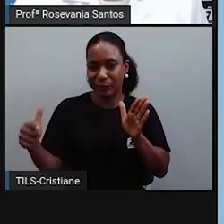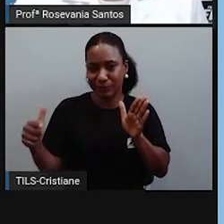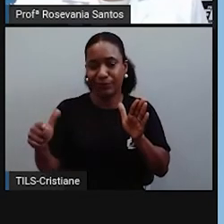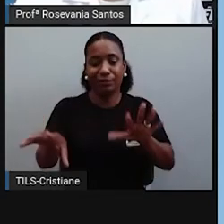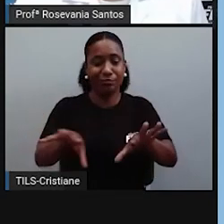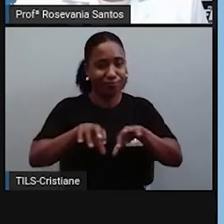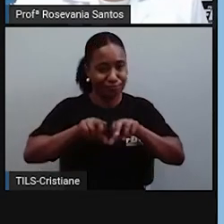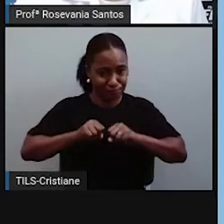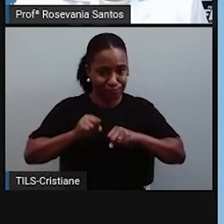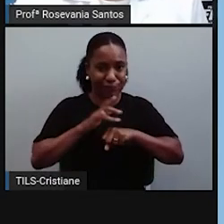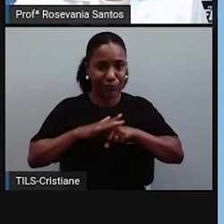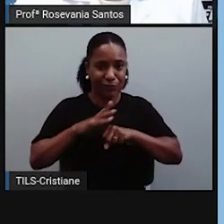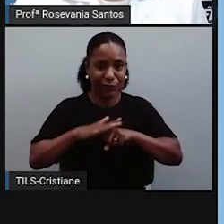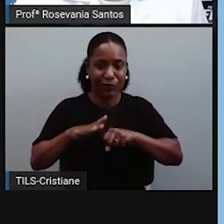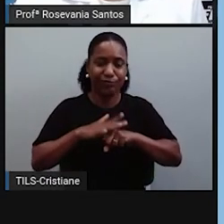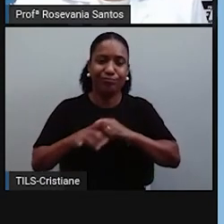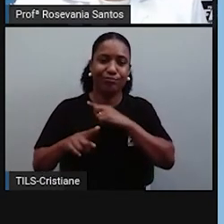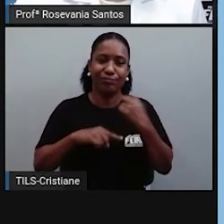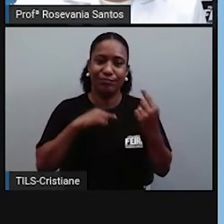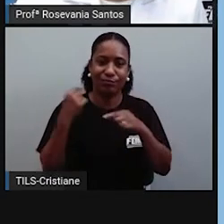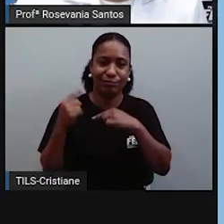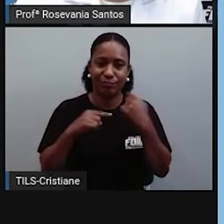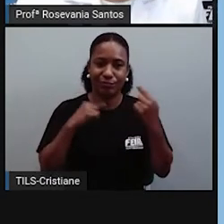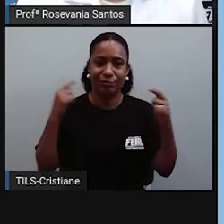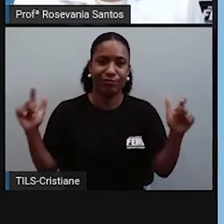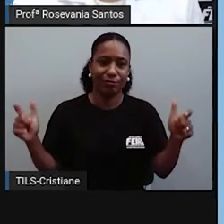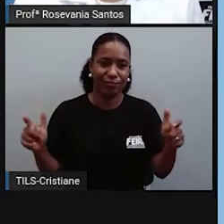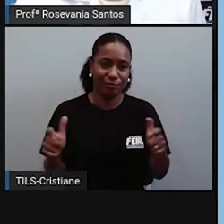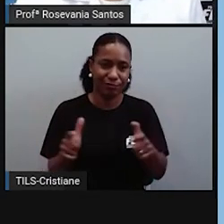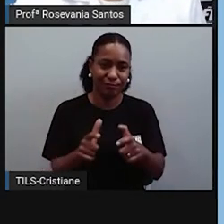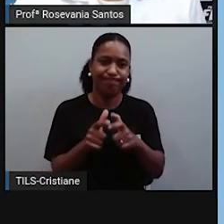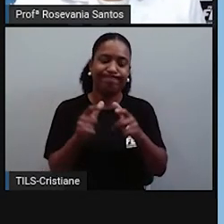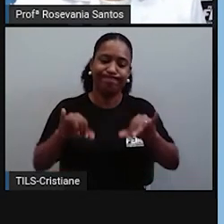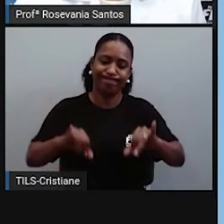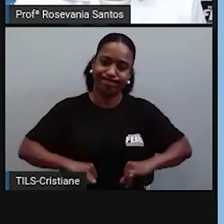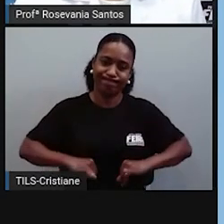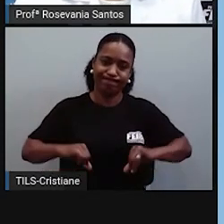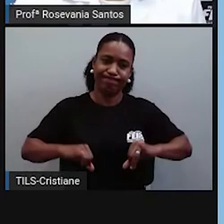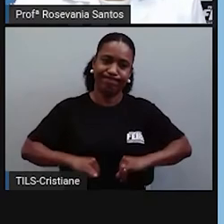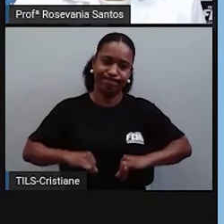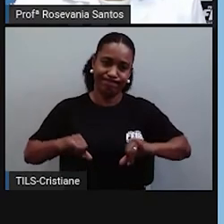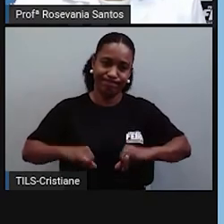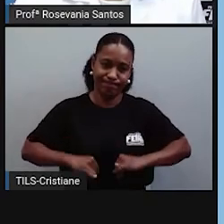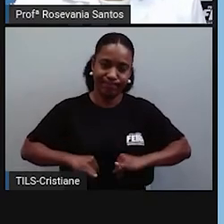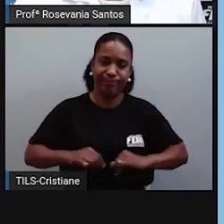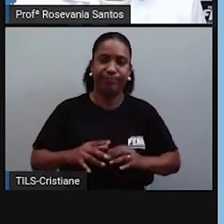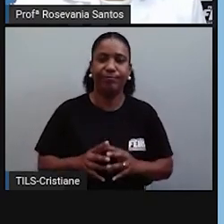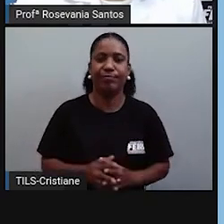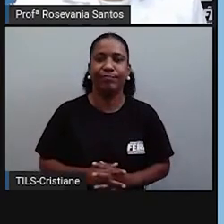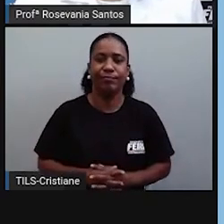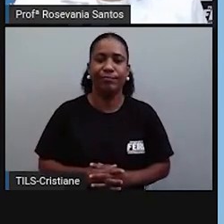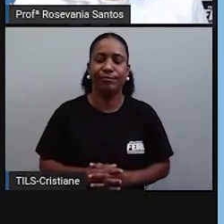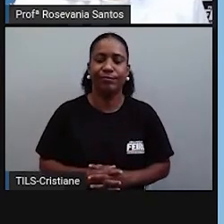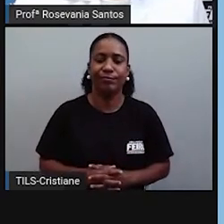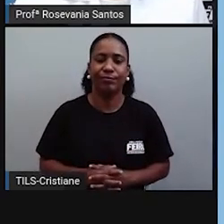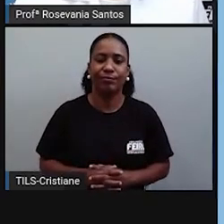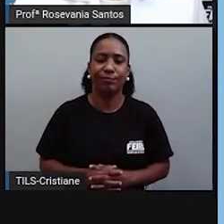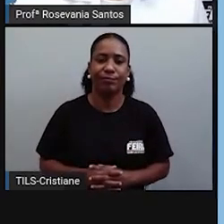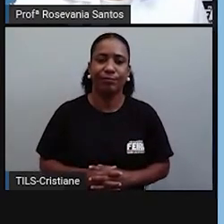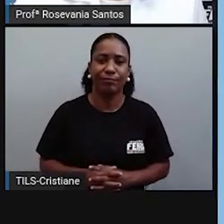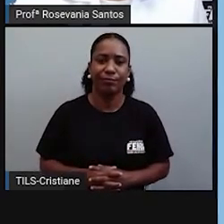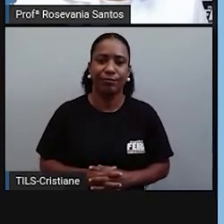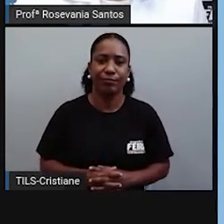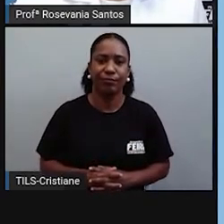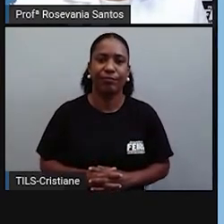infelizmente, eles também sofreram com relação a esse problema. Outra